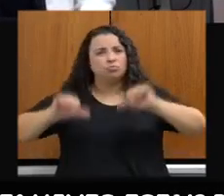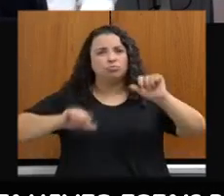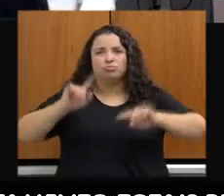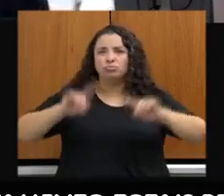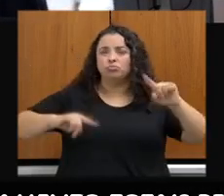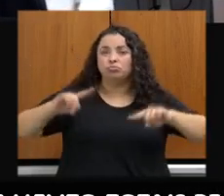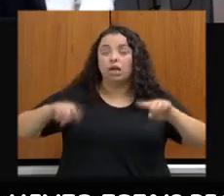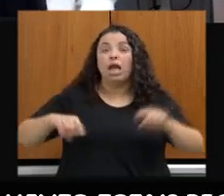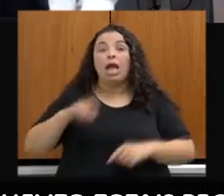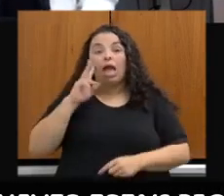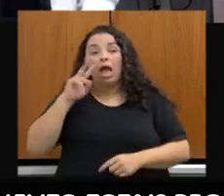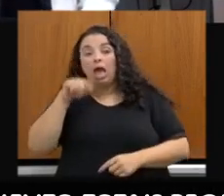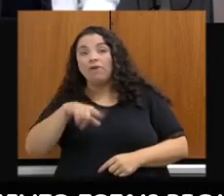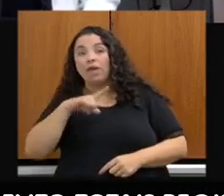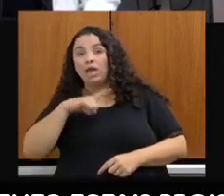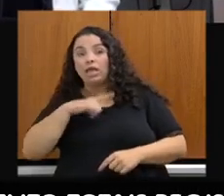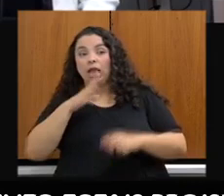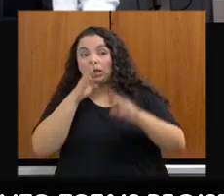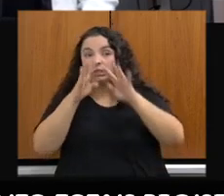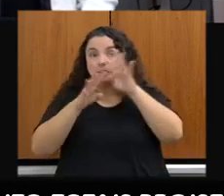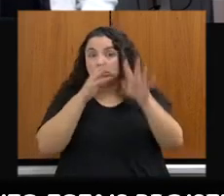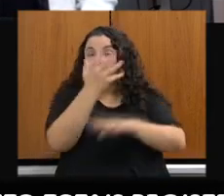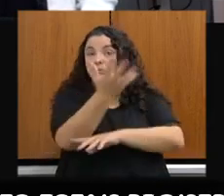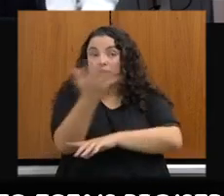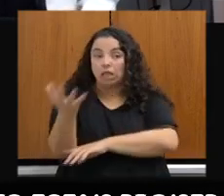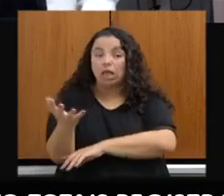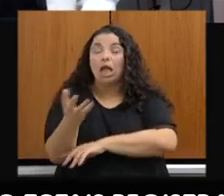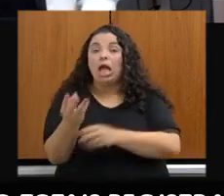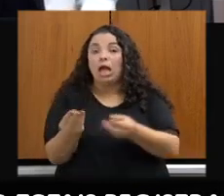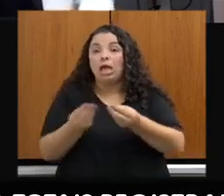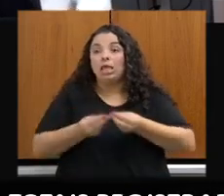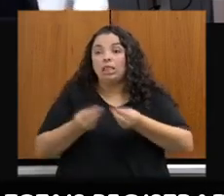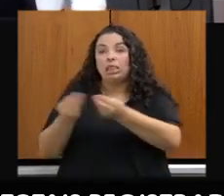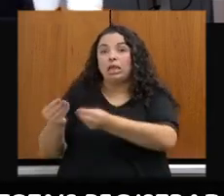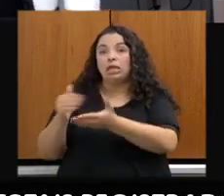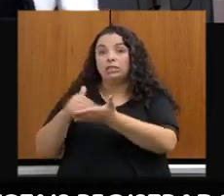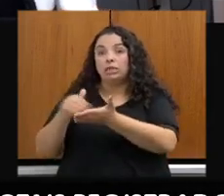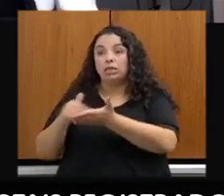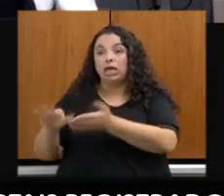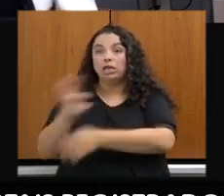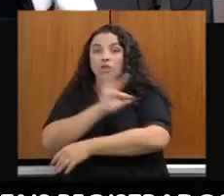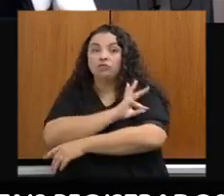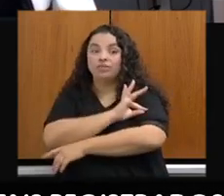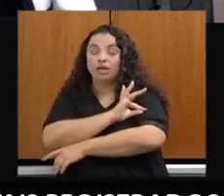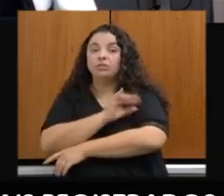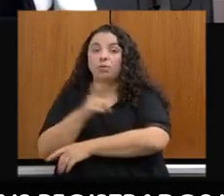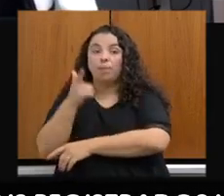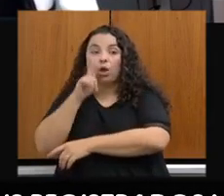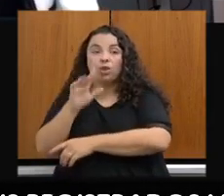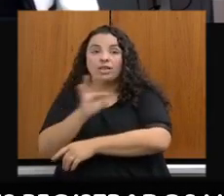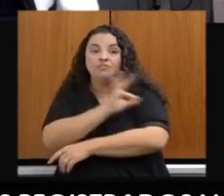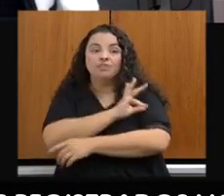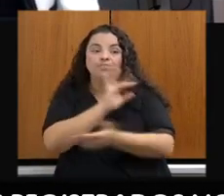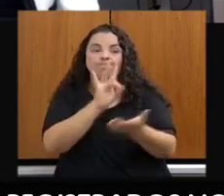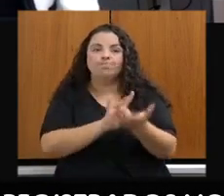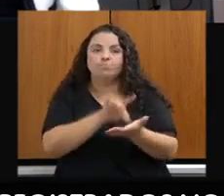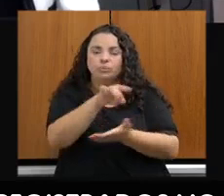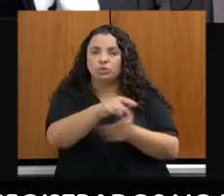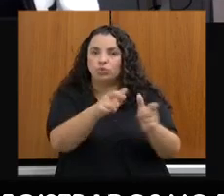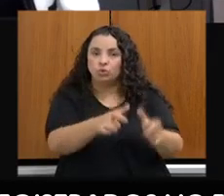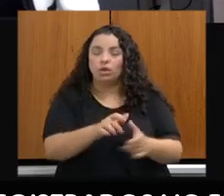isso é submetido à Subsecretaria de Fiscalização para que a fiscalização seja realizada. Nós estamos hoje